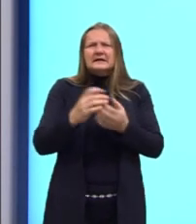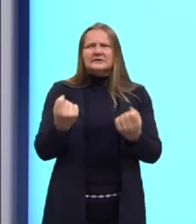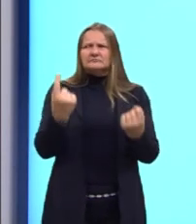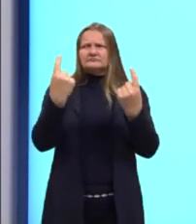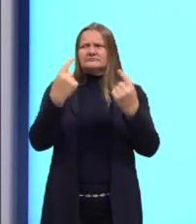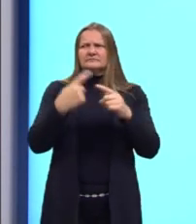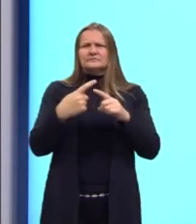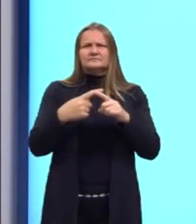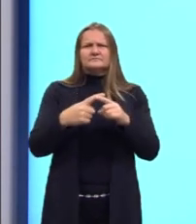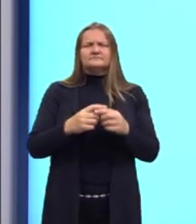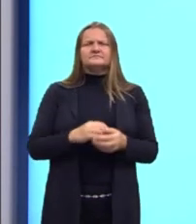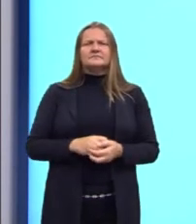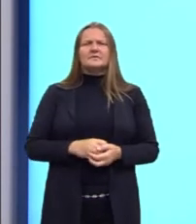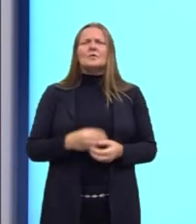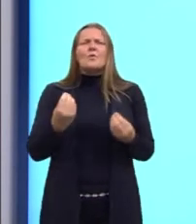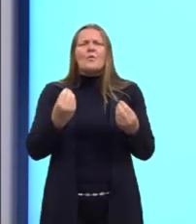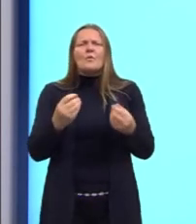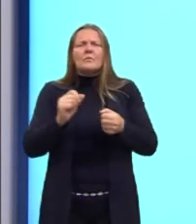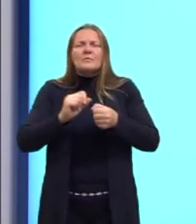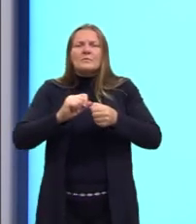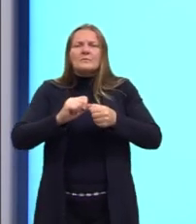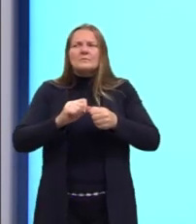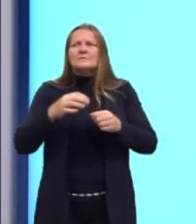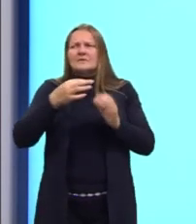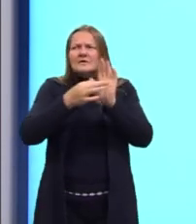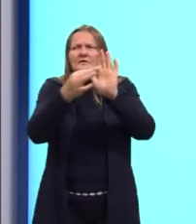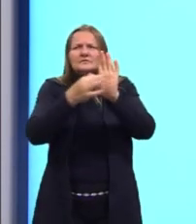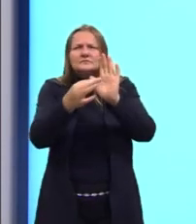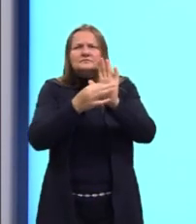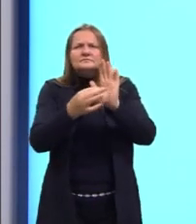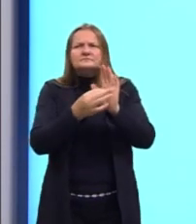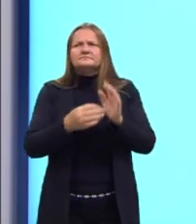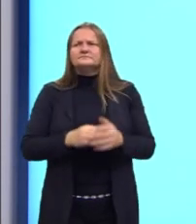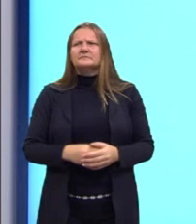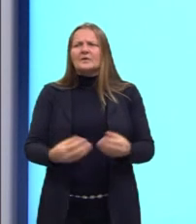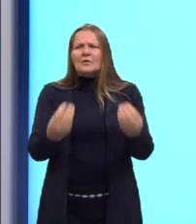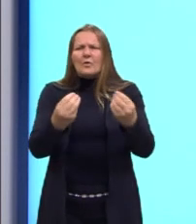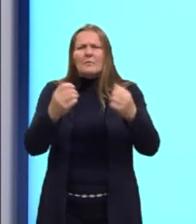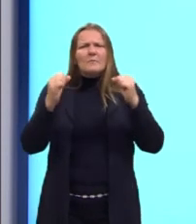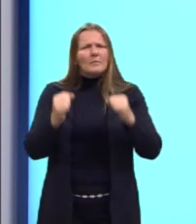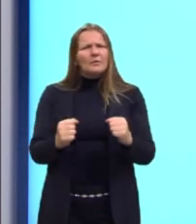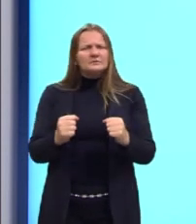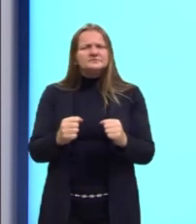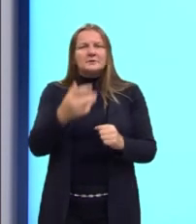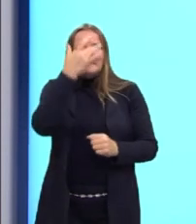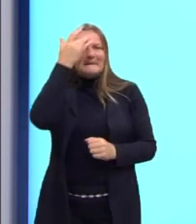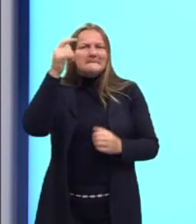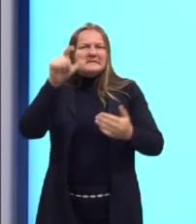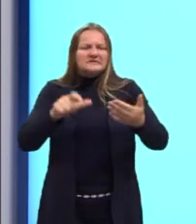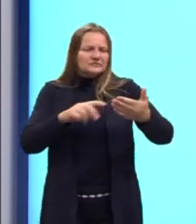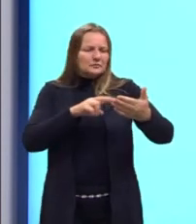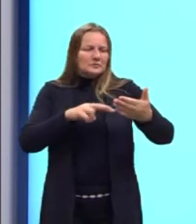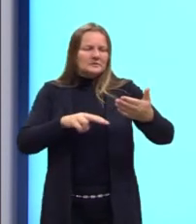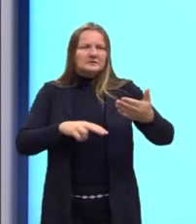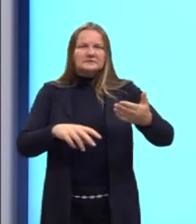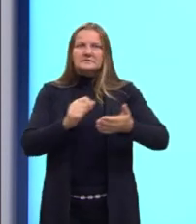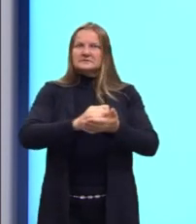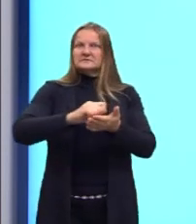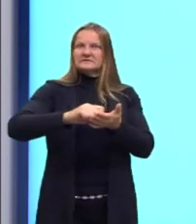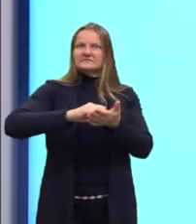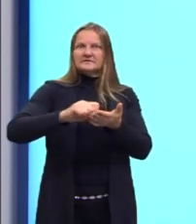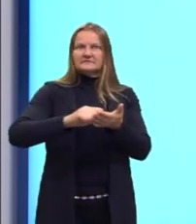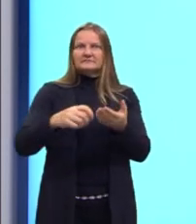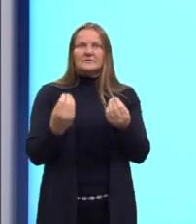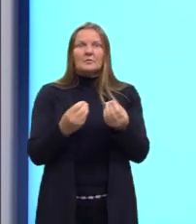a reflexão em relação aos argumentos, como pode essa pessoa ter maestria para a escrita?